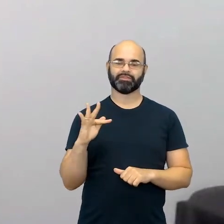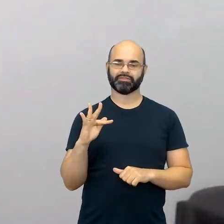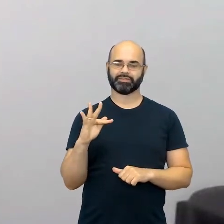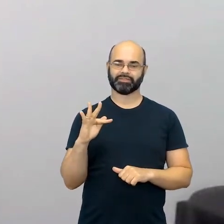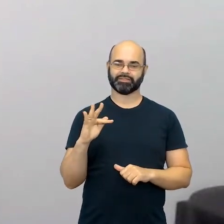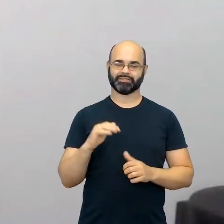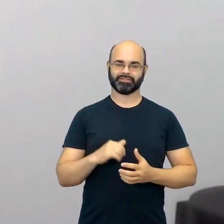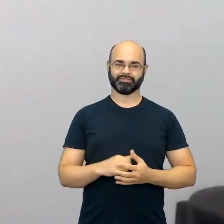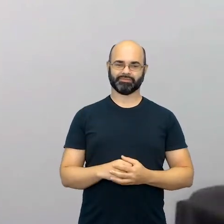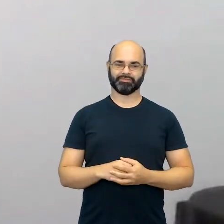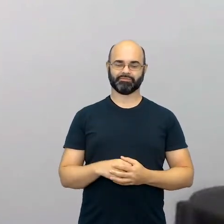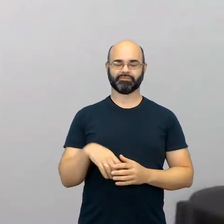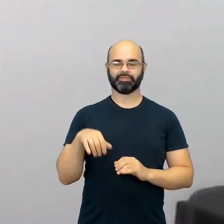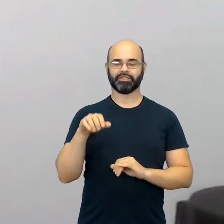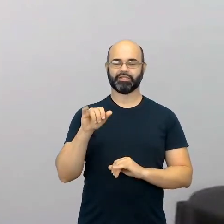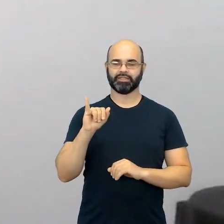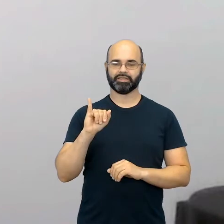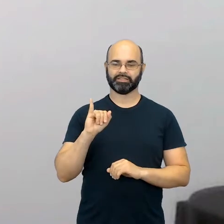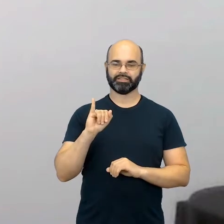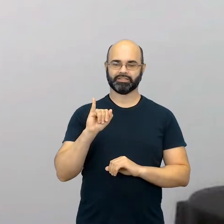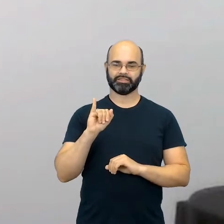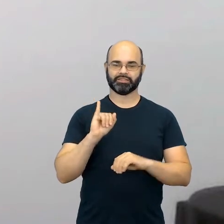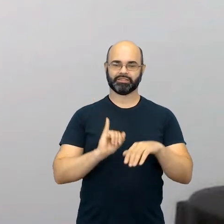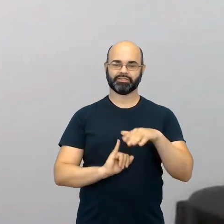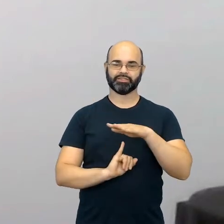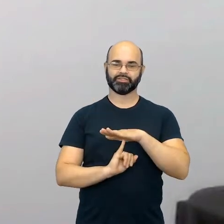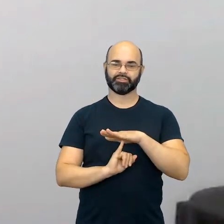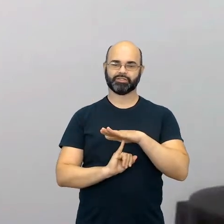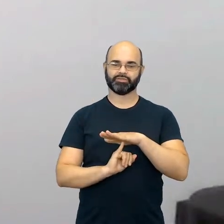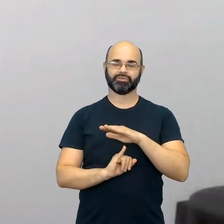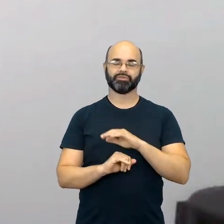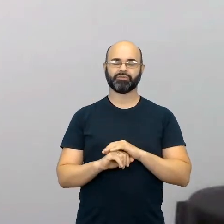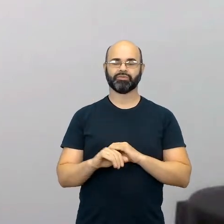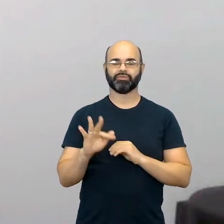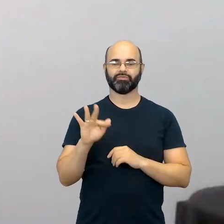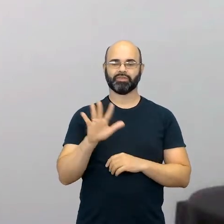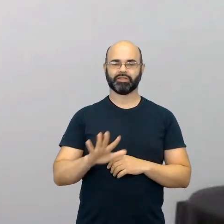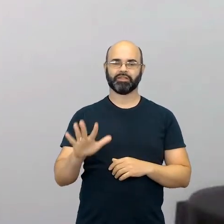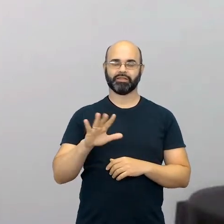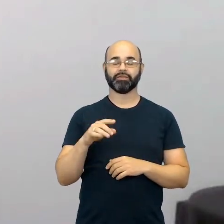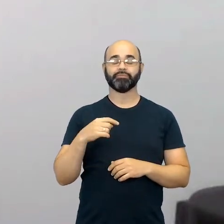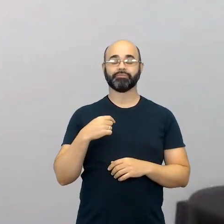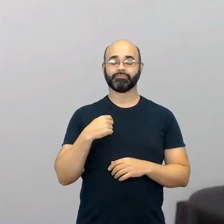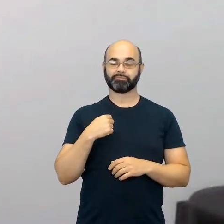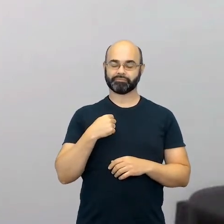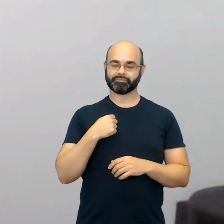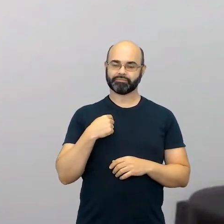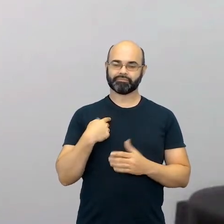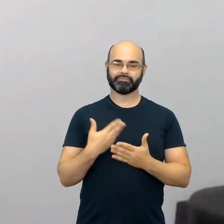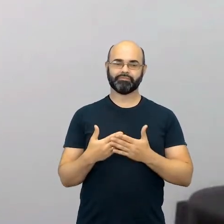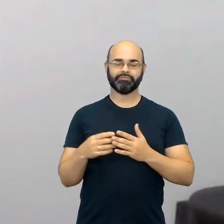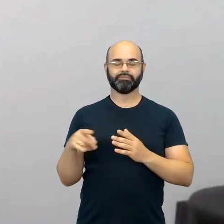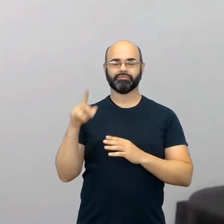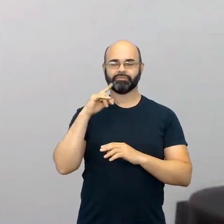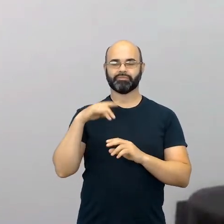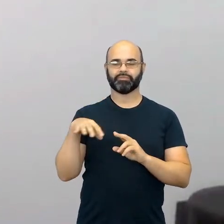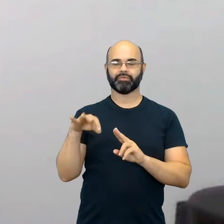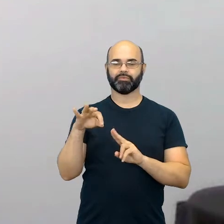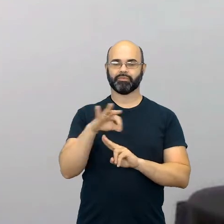consegui fazer o meu mestrado na UFSCar, na parte do ensino da física de partículas.